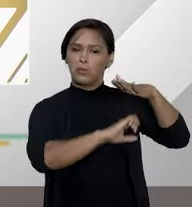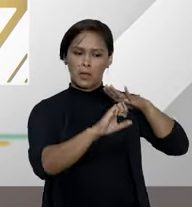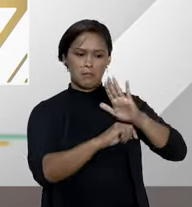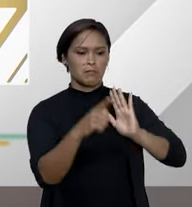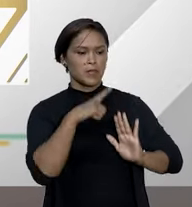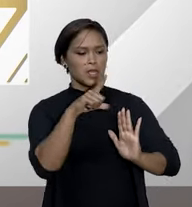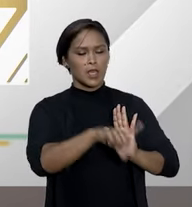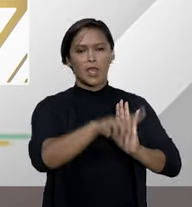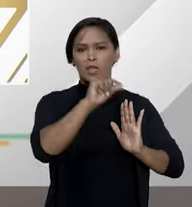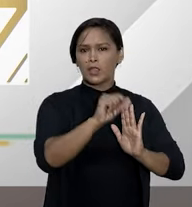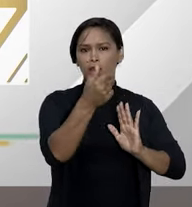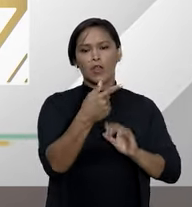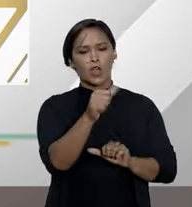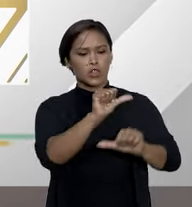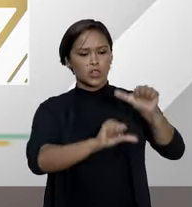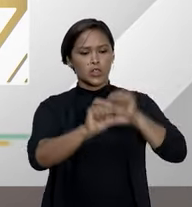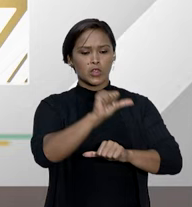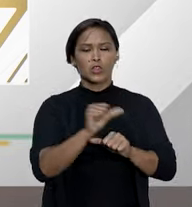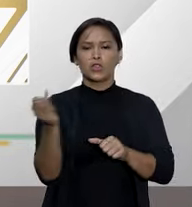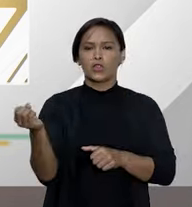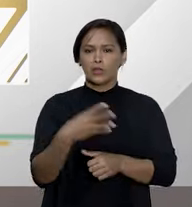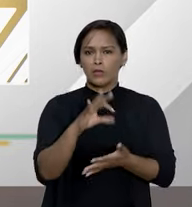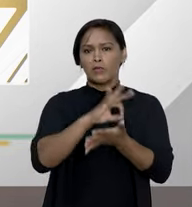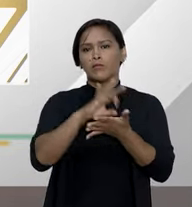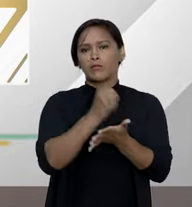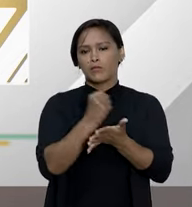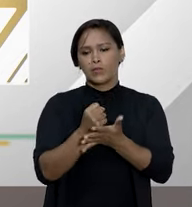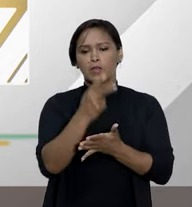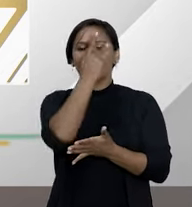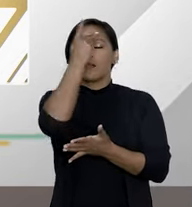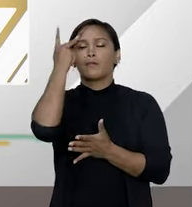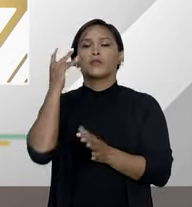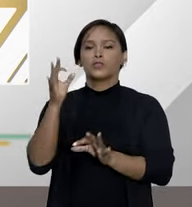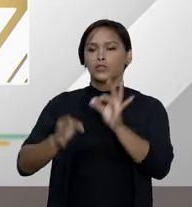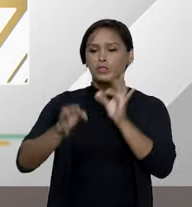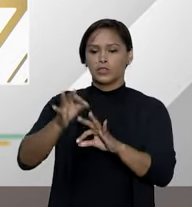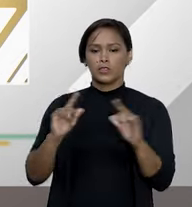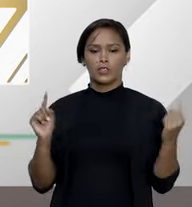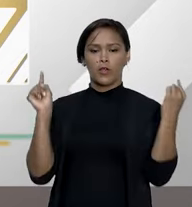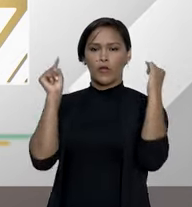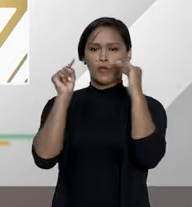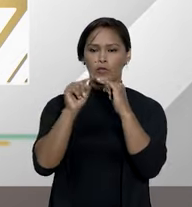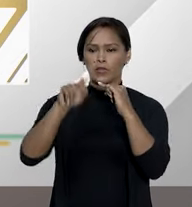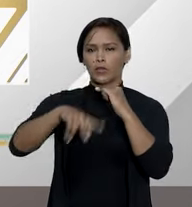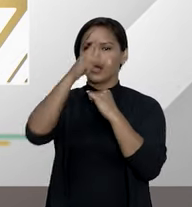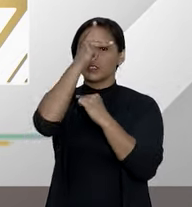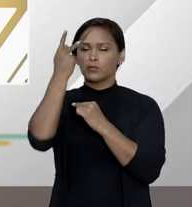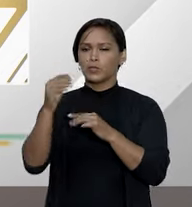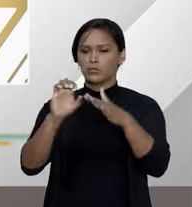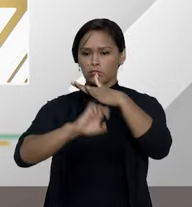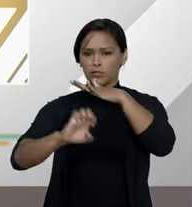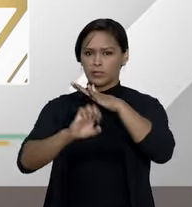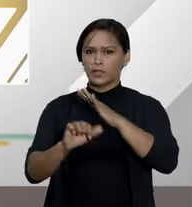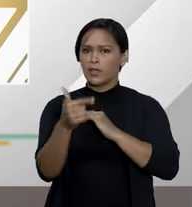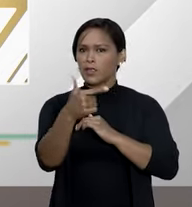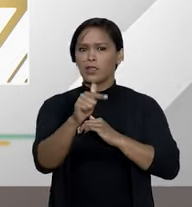optar pela não renovação do contrato com a pessoa jurídica que estão vinculados os beneficiários não têm obrigação de mantê